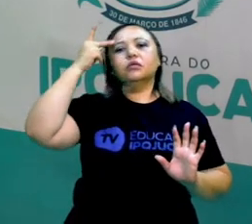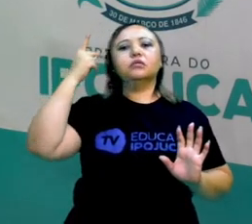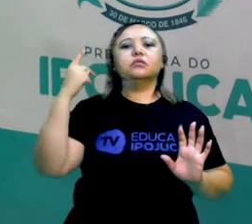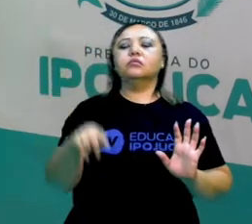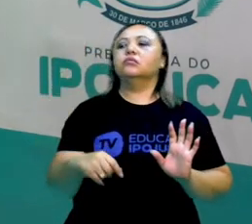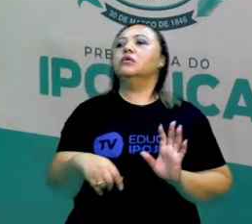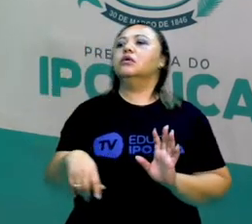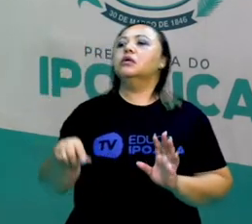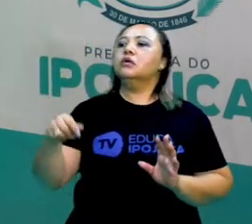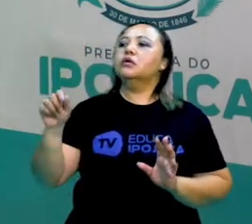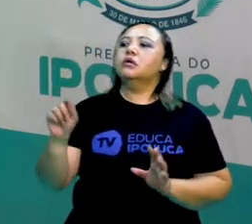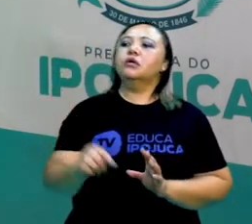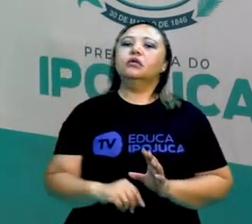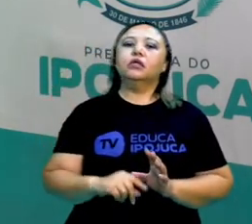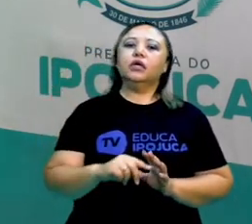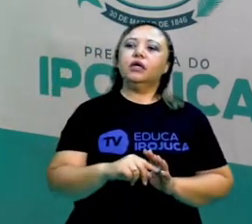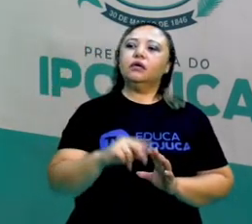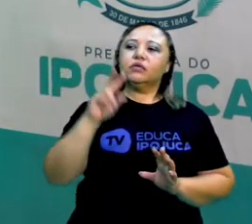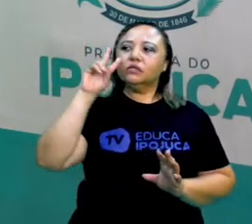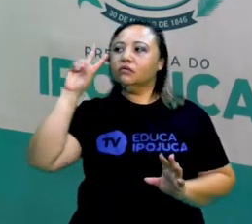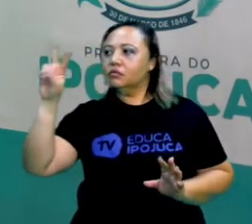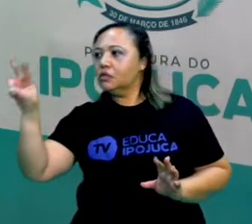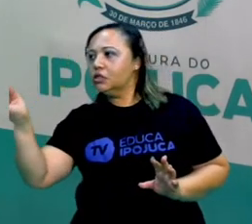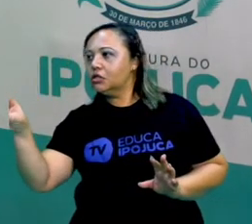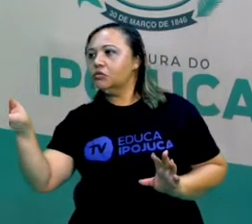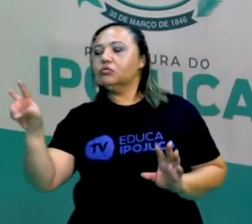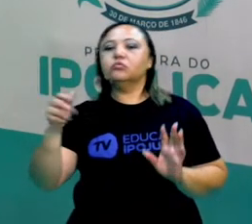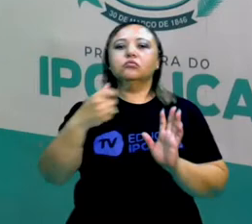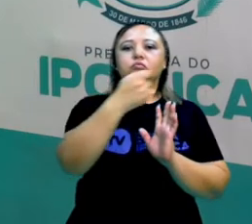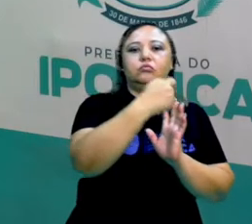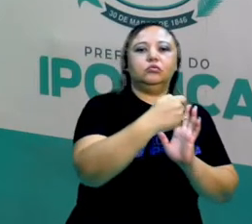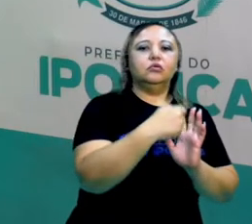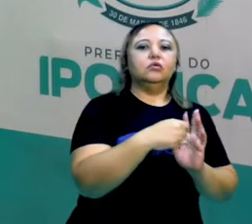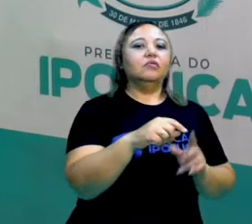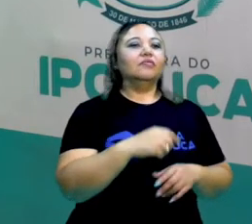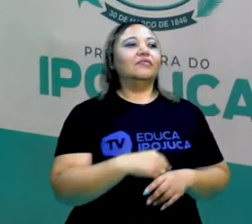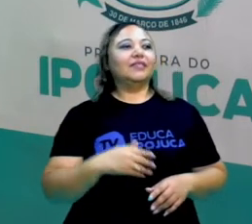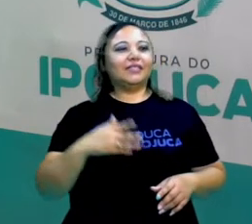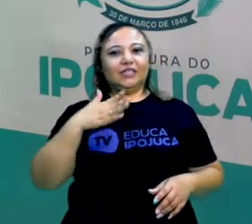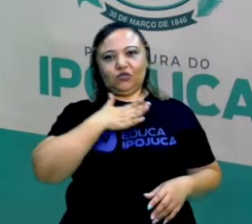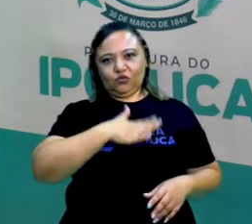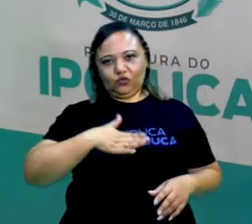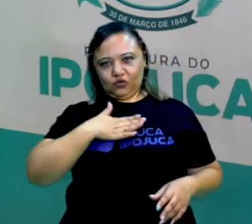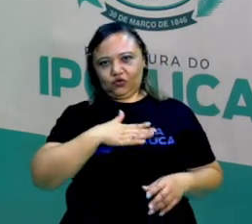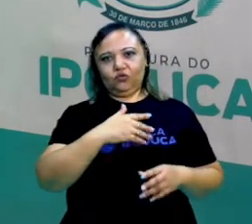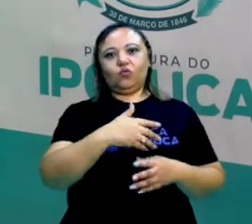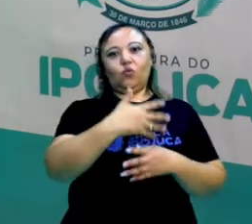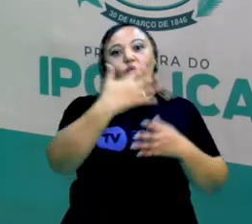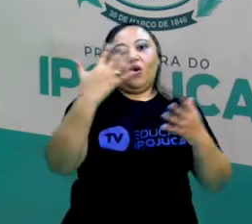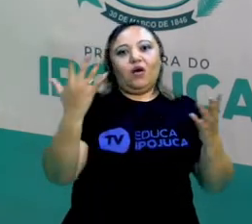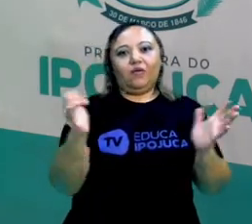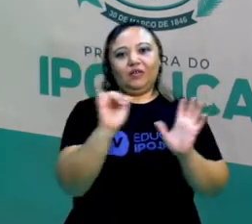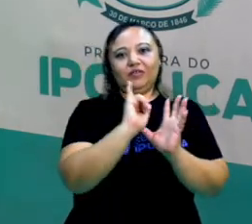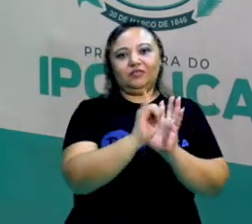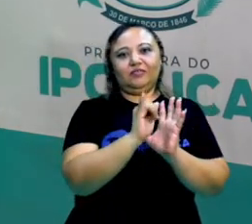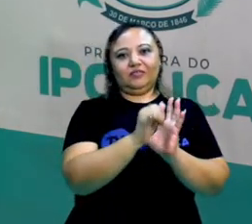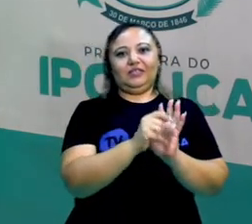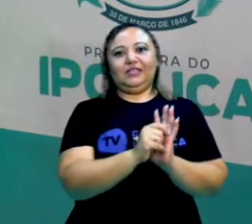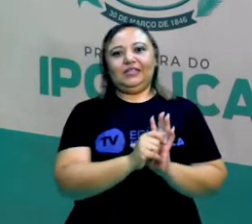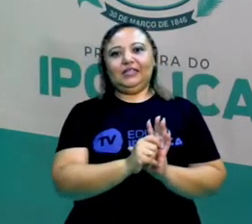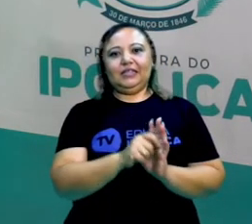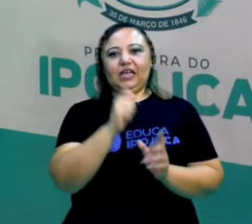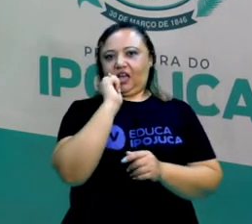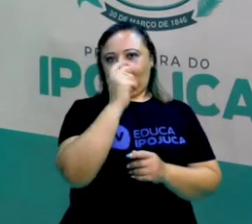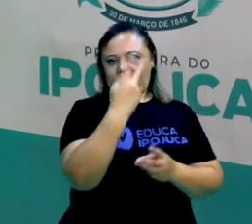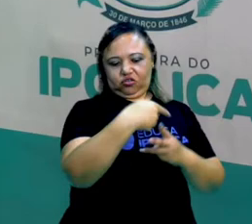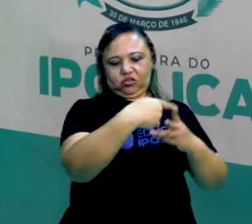Olha que interessante. Qual das duas crônicas que você gostou mais? Das três pipas? Ou da história de ser feliz ou ter